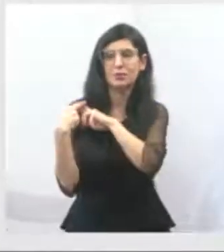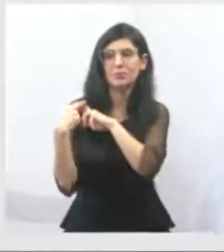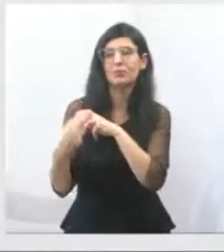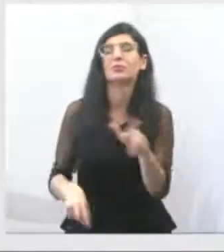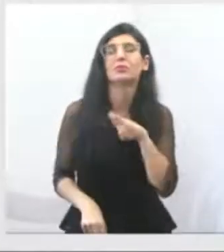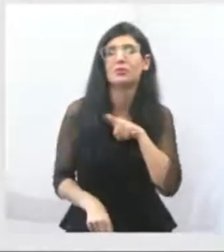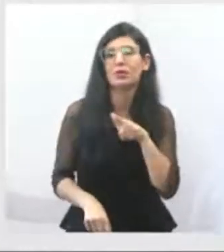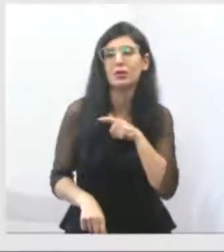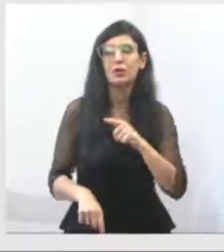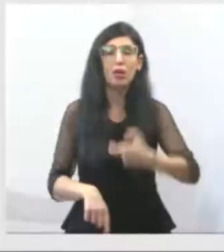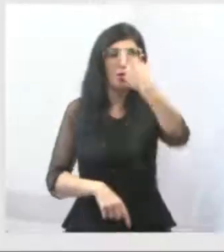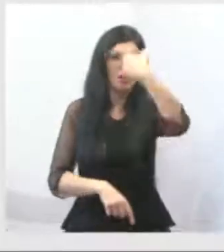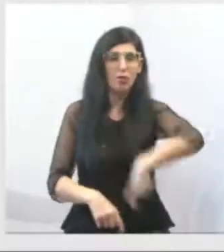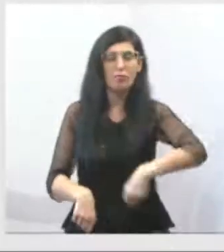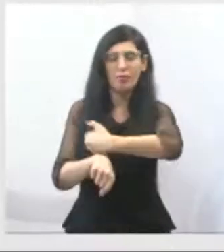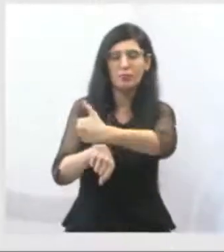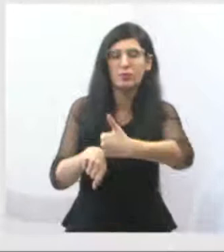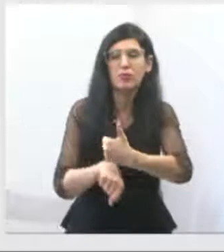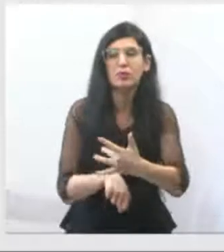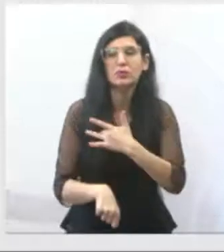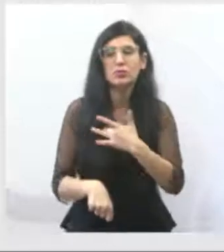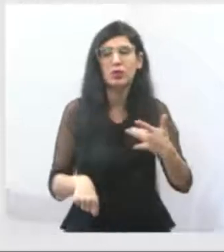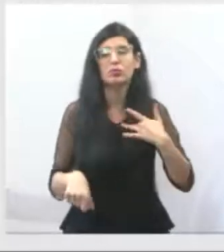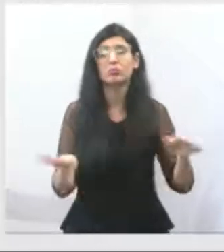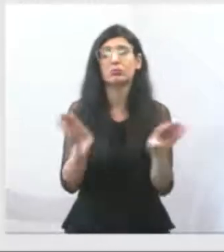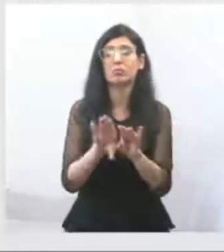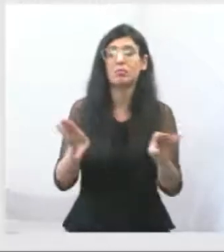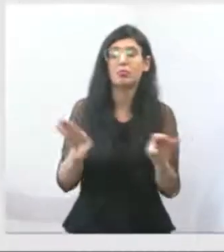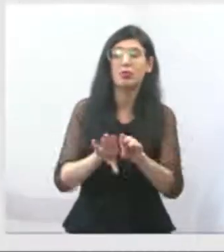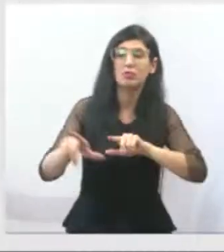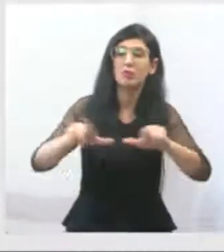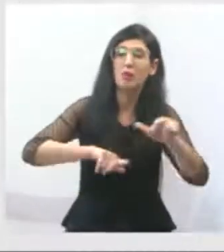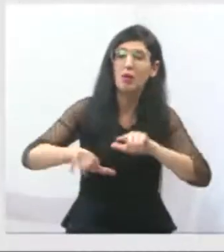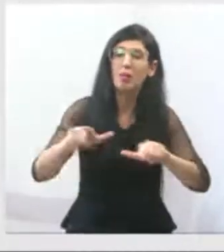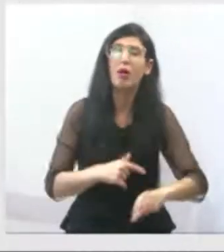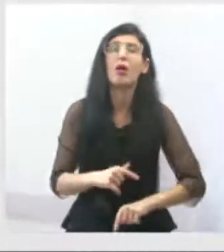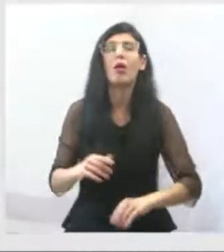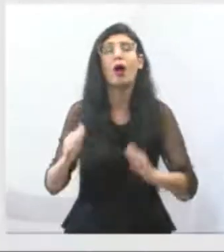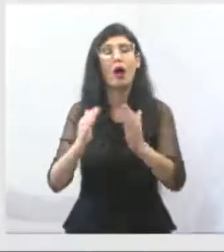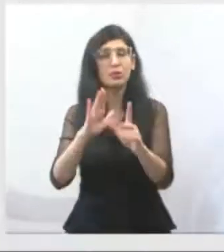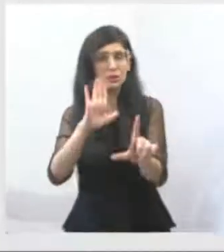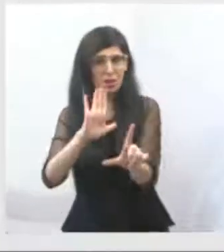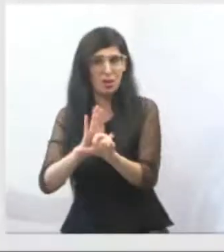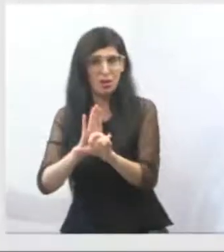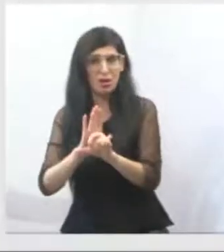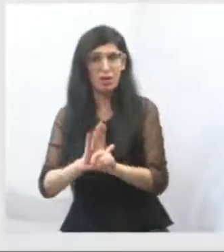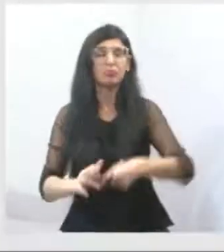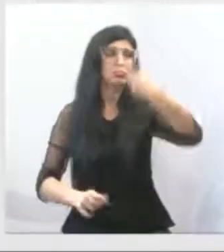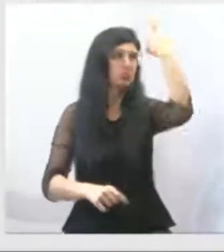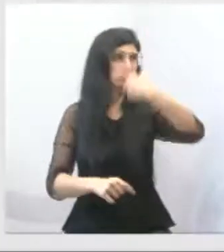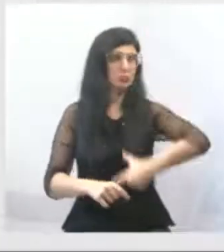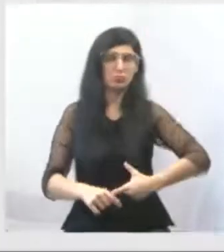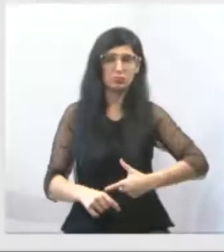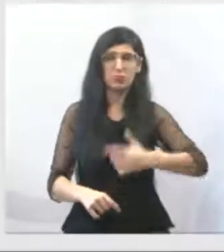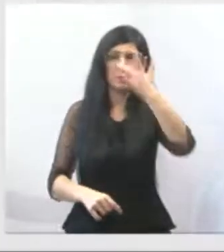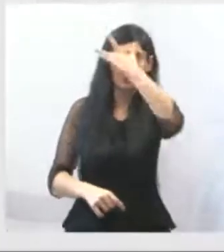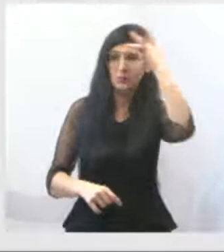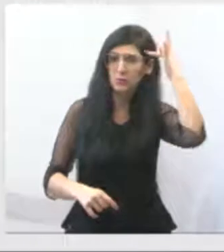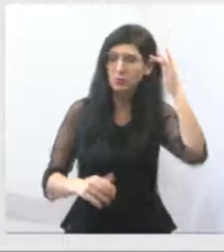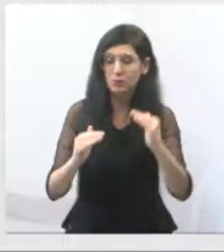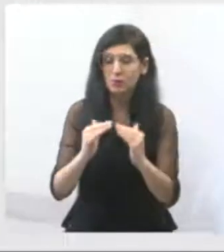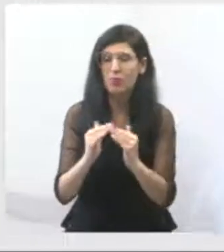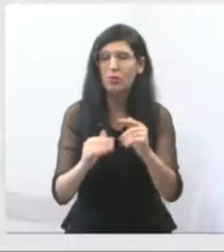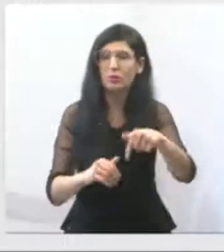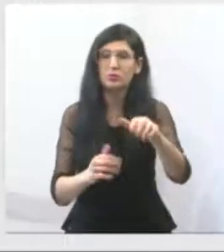como profissional de saúde, como legisladora e cidadã, a gente está fazendo uma série de